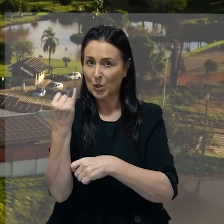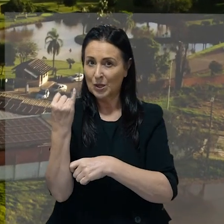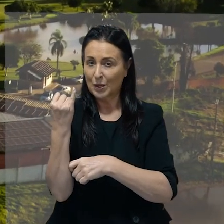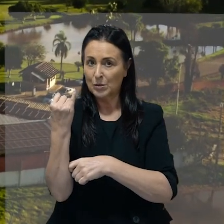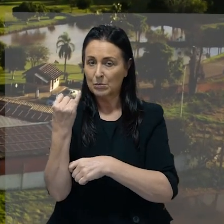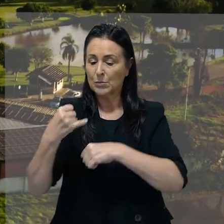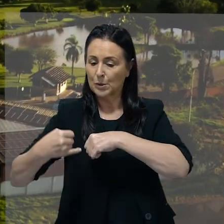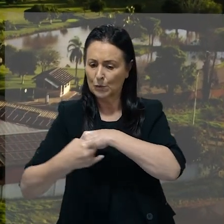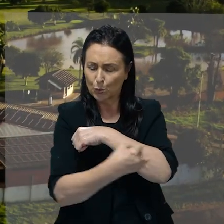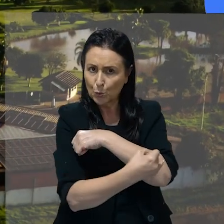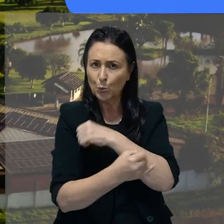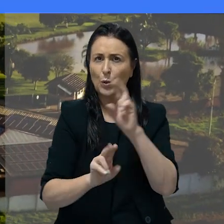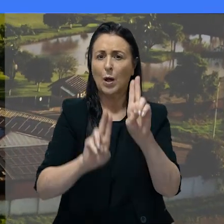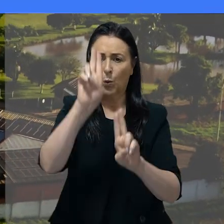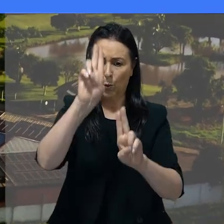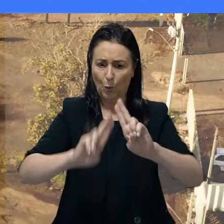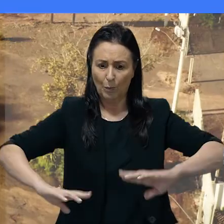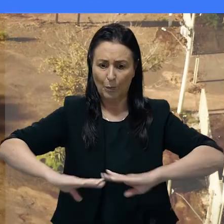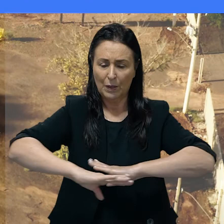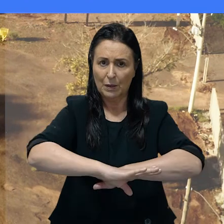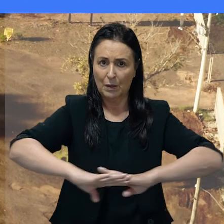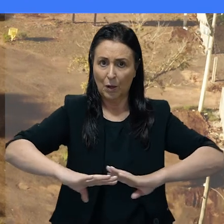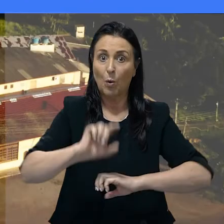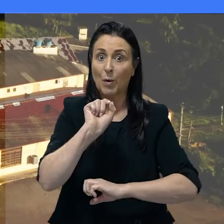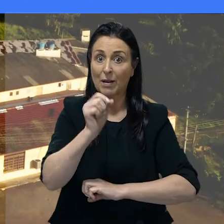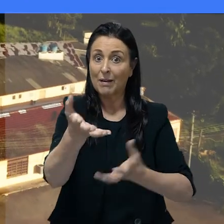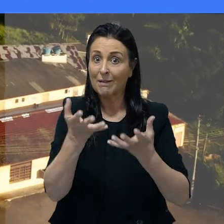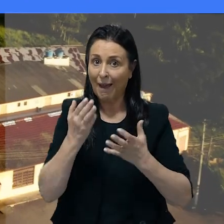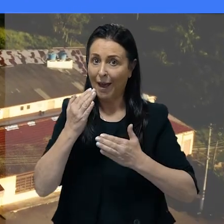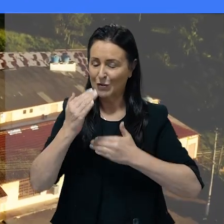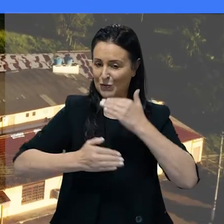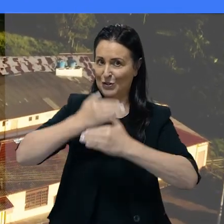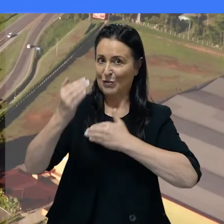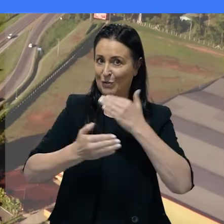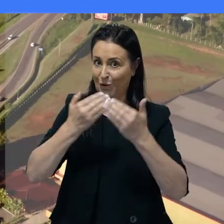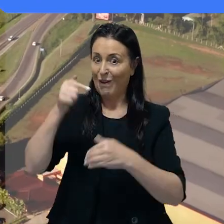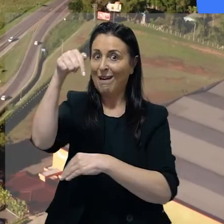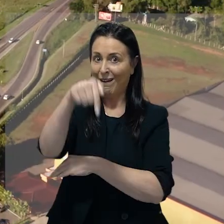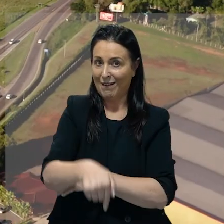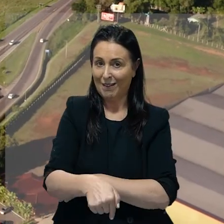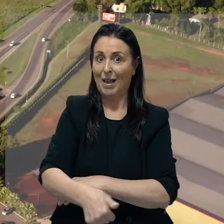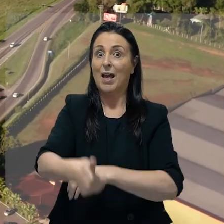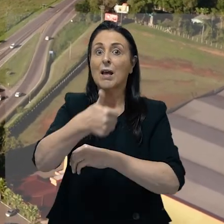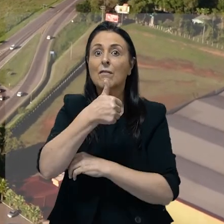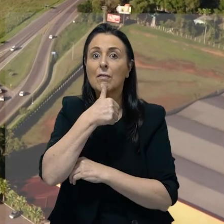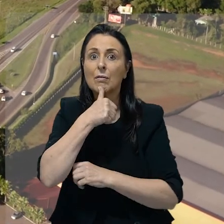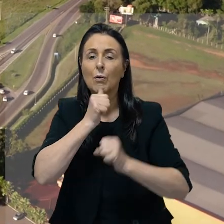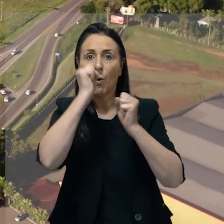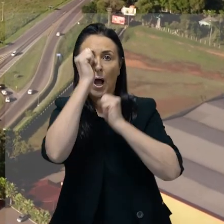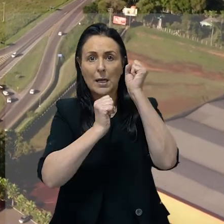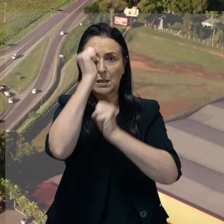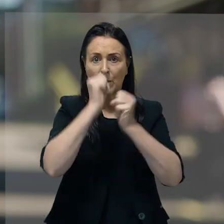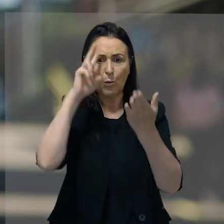distritos industriais bem localizados e com infraestrutura e urbanização para atender a quem deseja crescer ou se